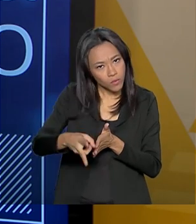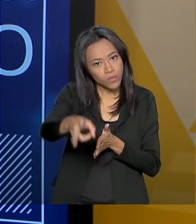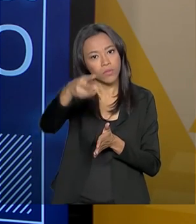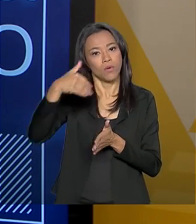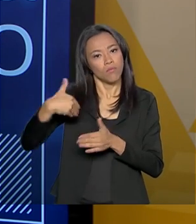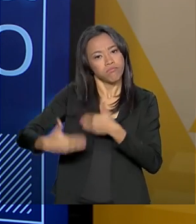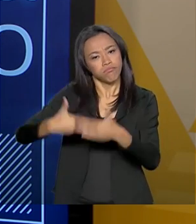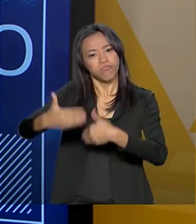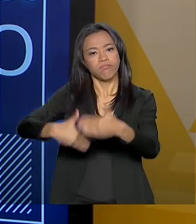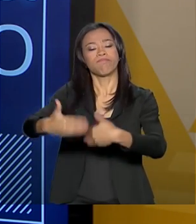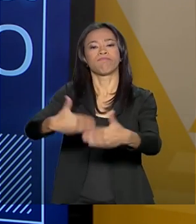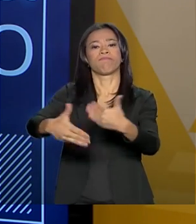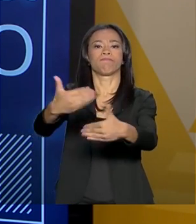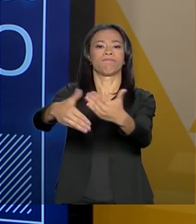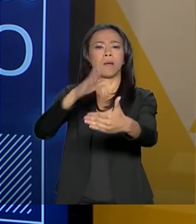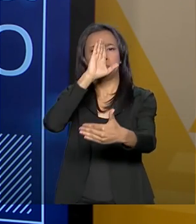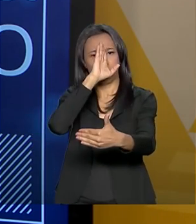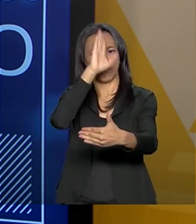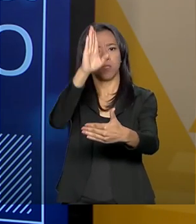para, principalmente,